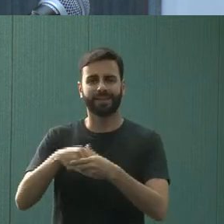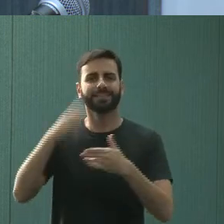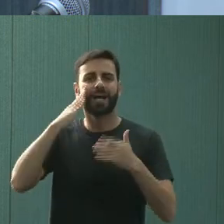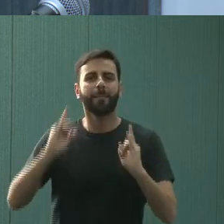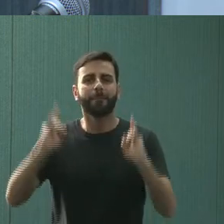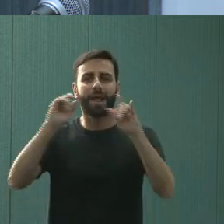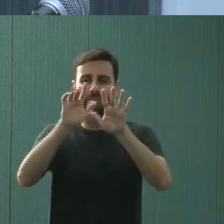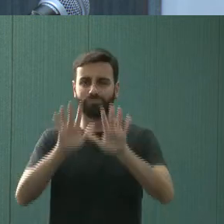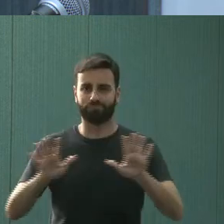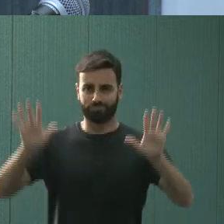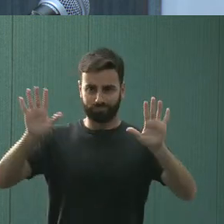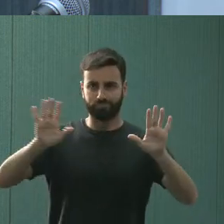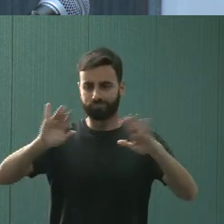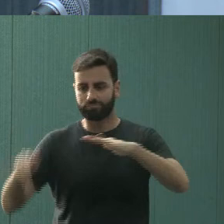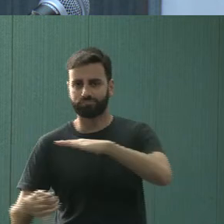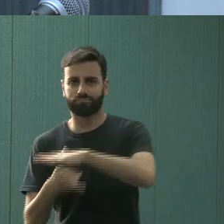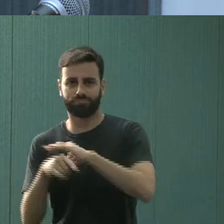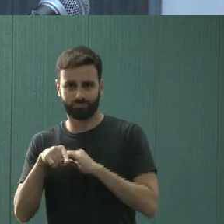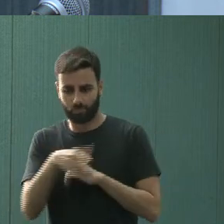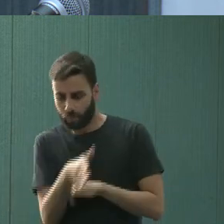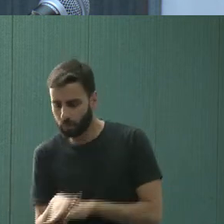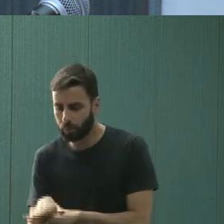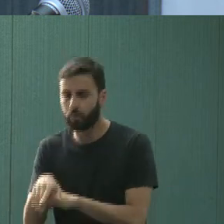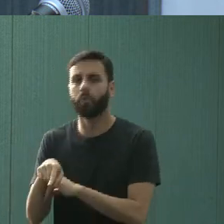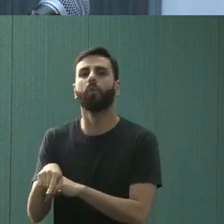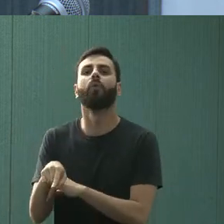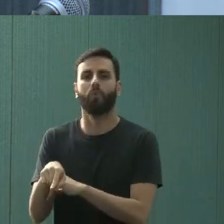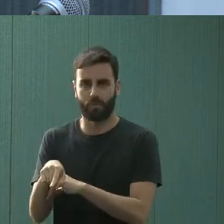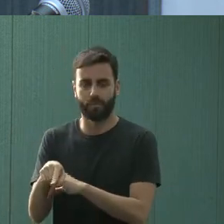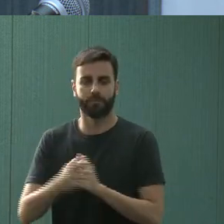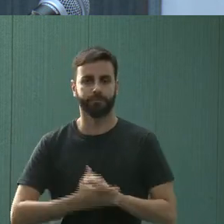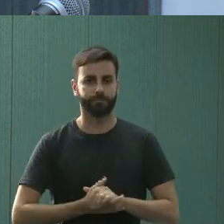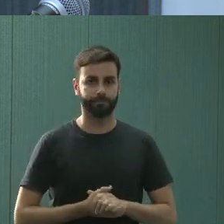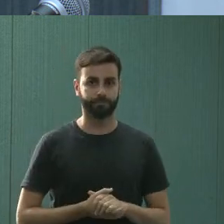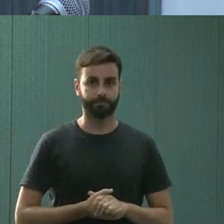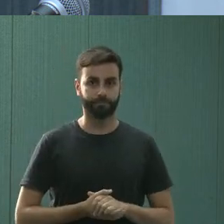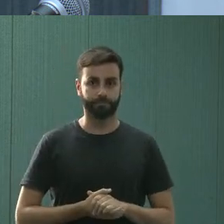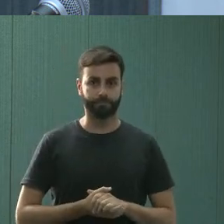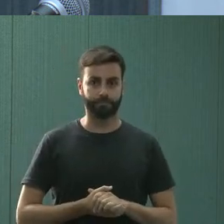Bernardes, o Bernardão, onde hoje funciona o serviço de bolsa.